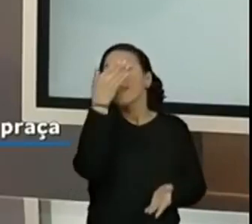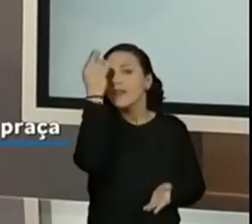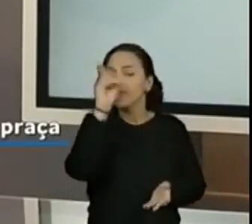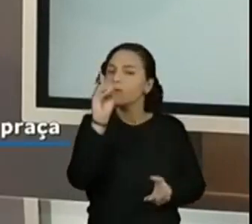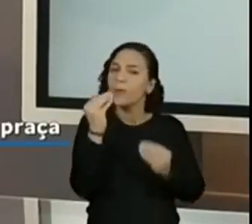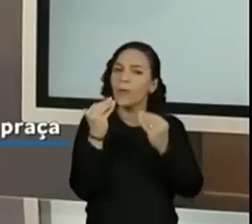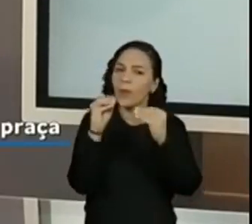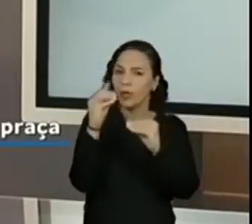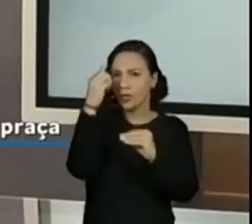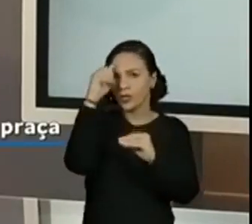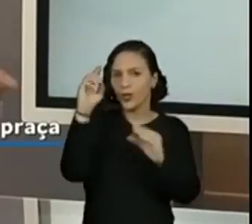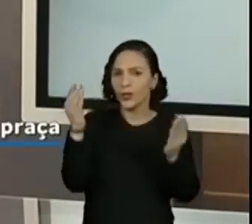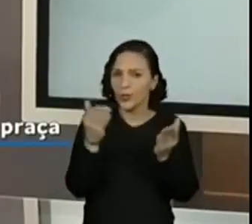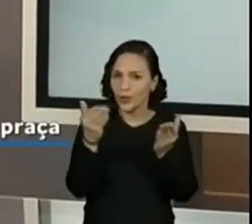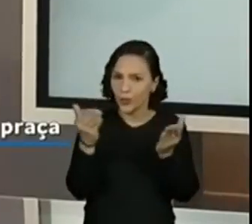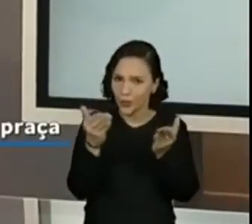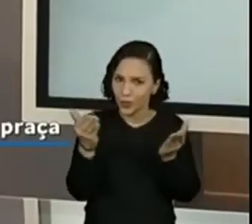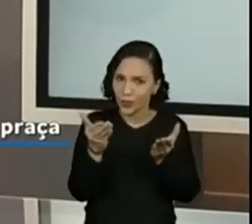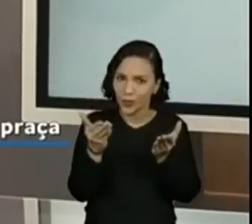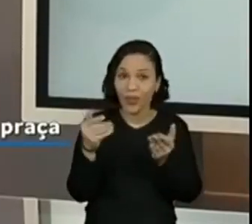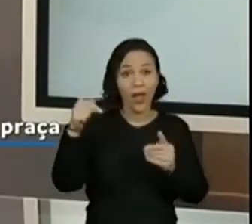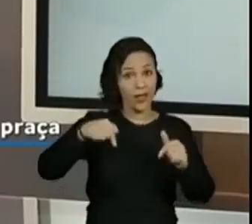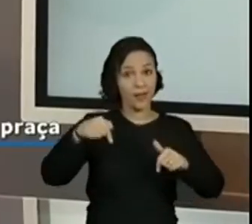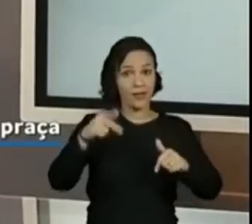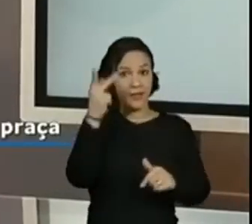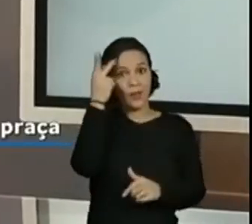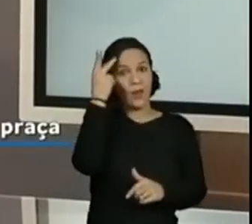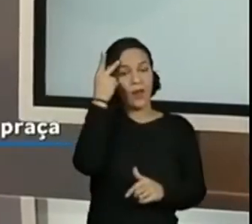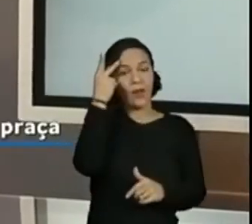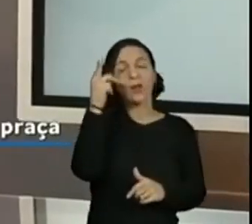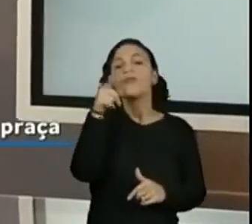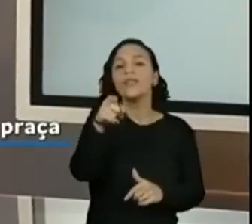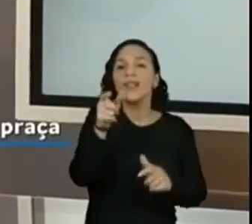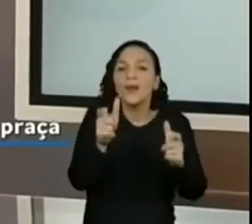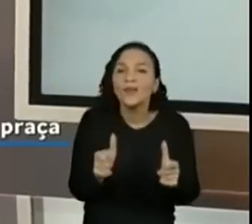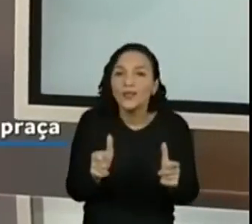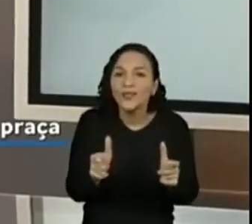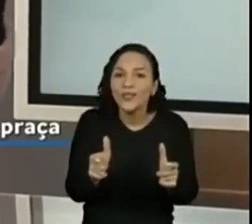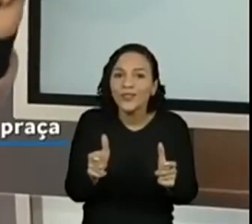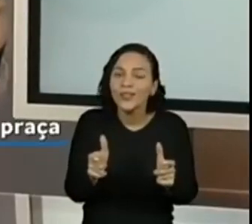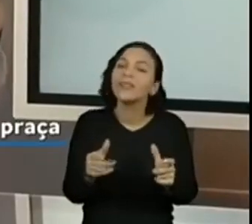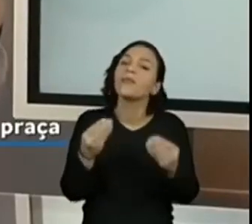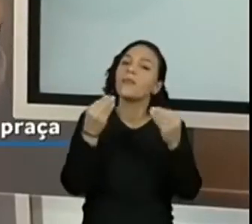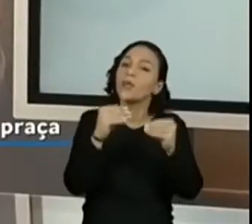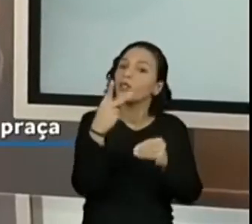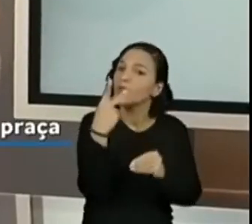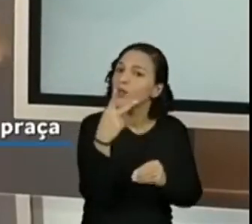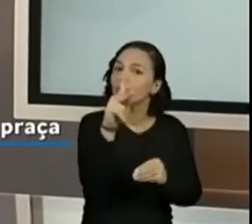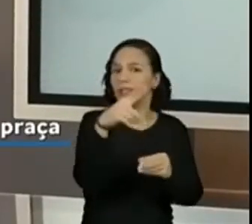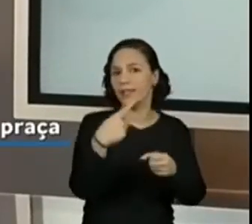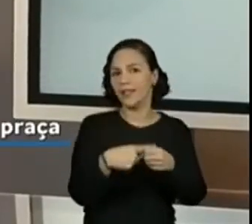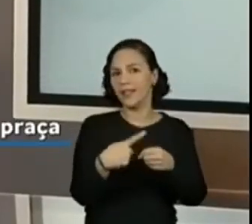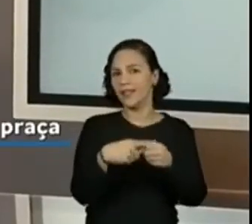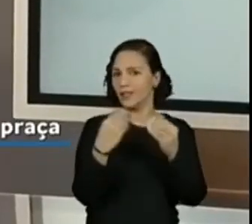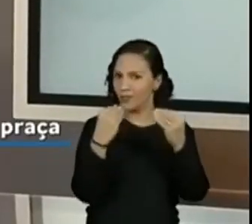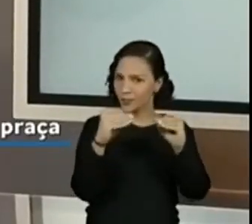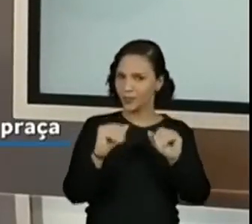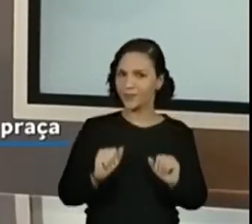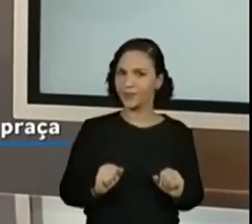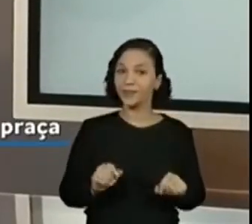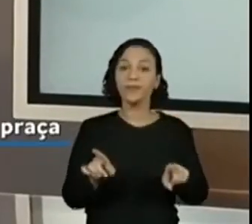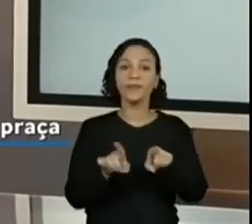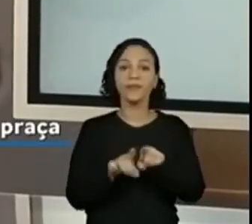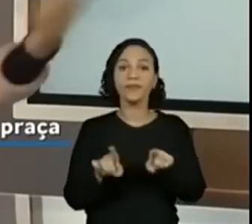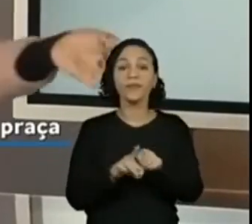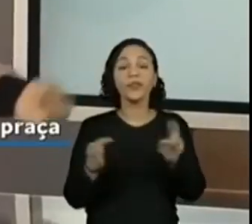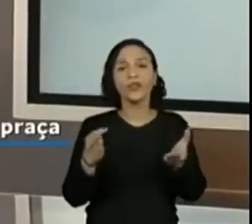Nós já falamos aqui que a gente, né? Nós estamos em São Paulo. E você, onde está? Coloque aí o nome da sua cidade. Coloque também